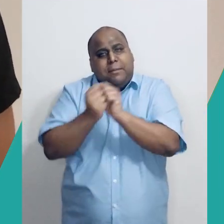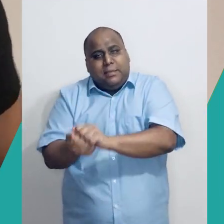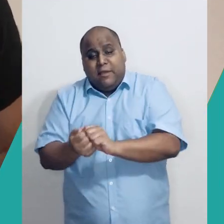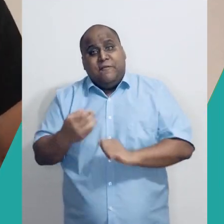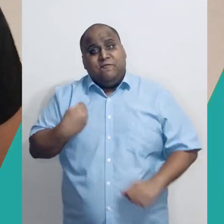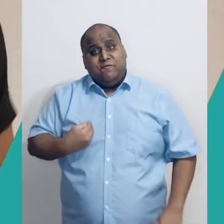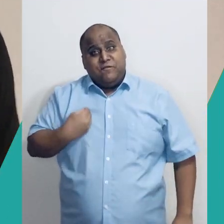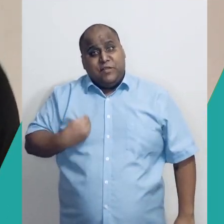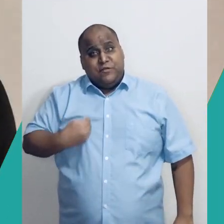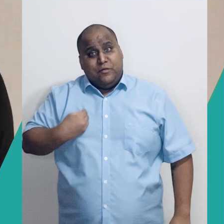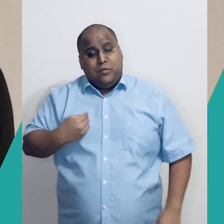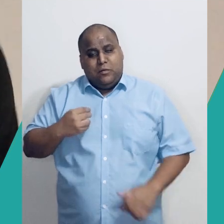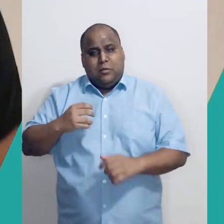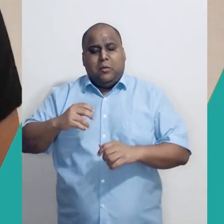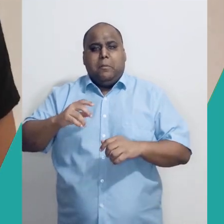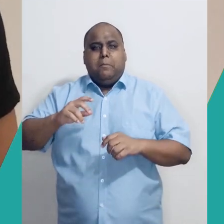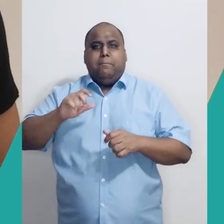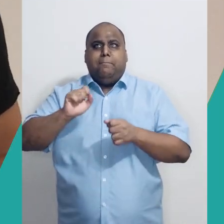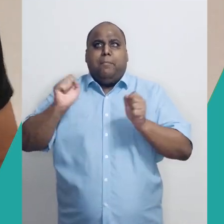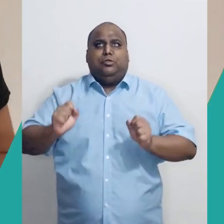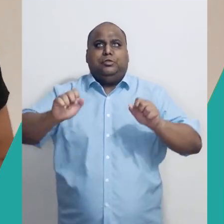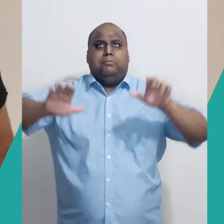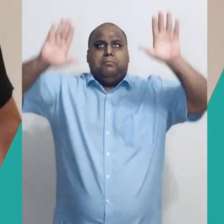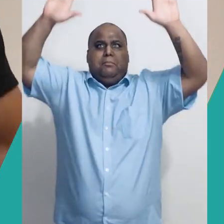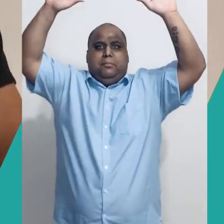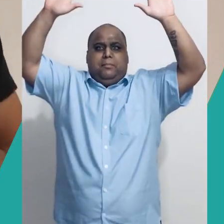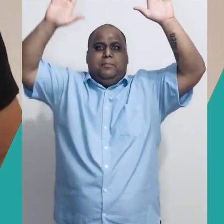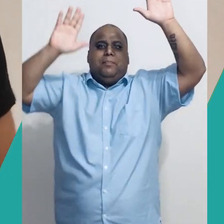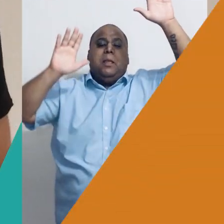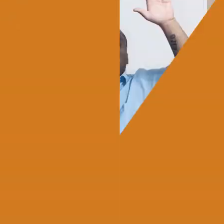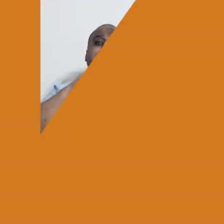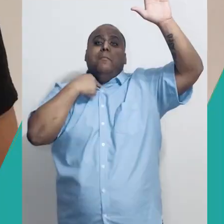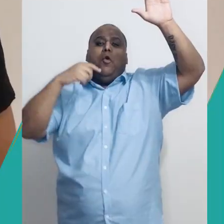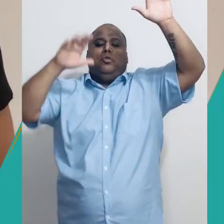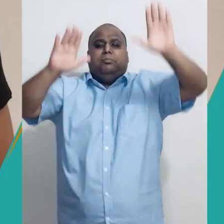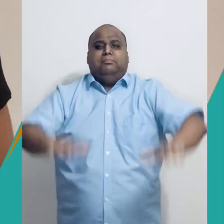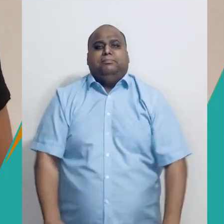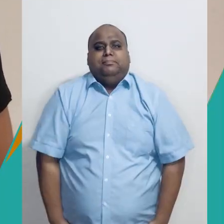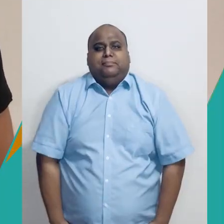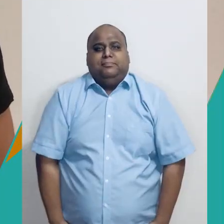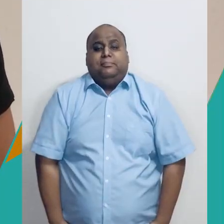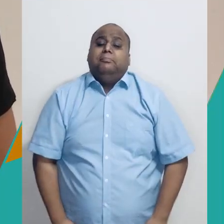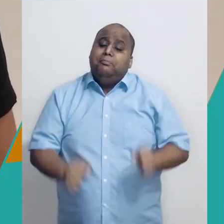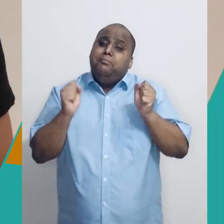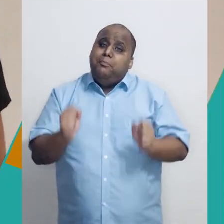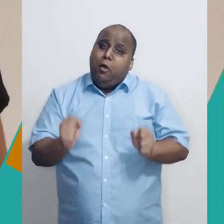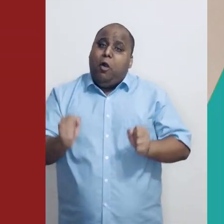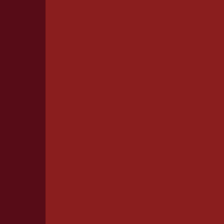morto abaixar os braços. Assim, todos vão poder participar juntos.